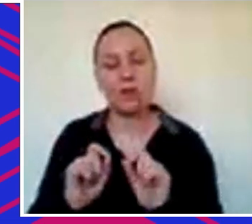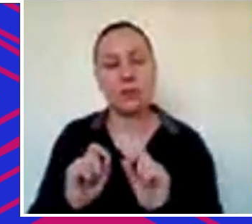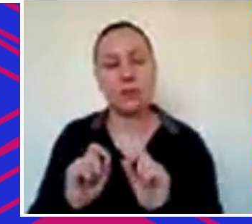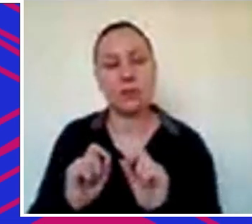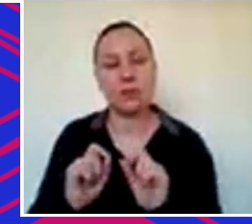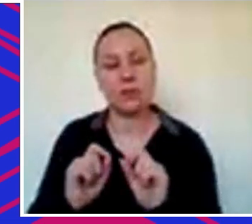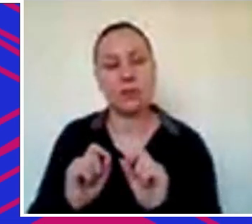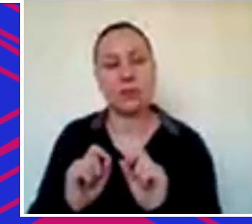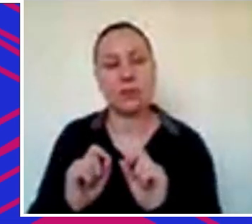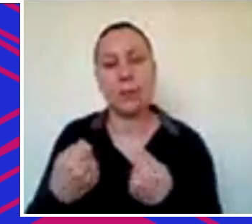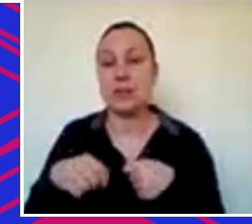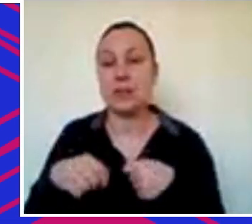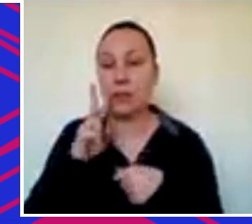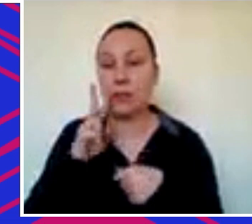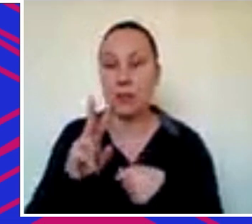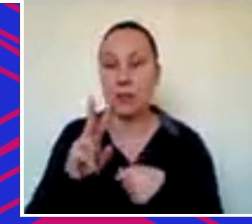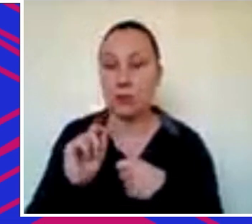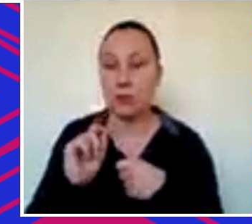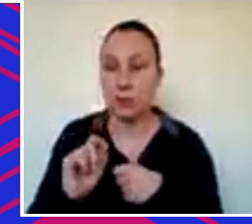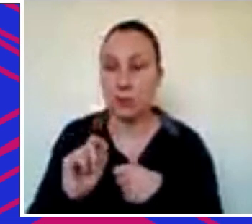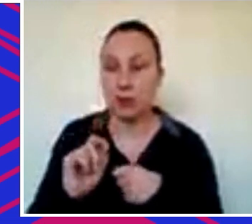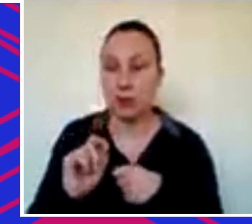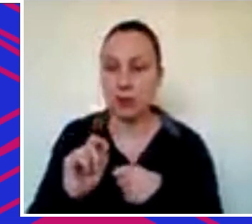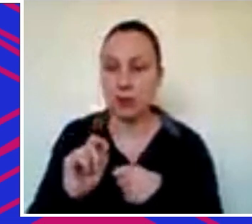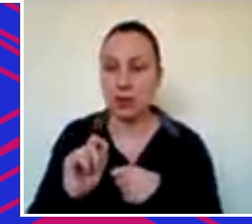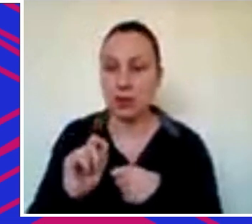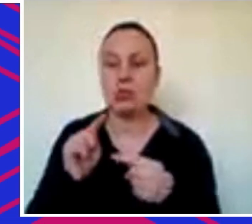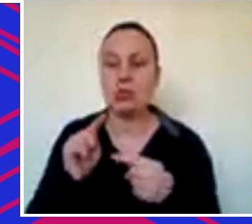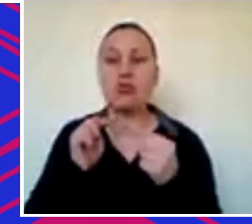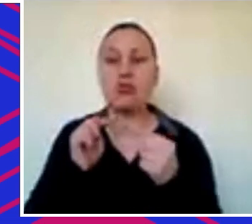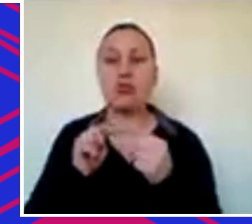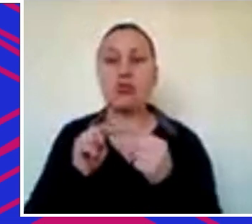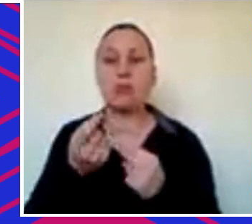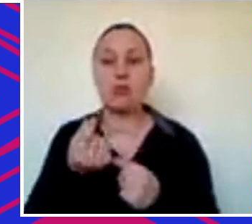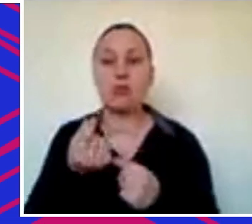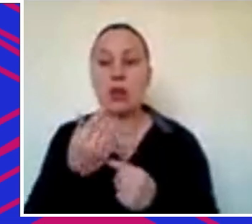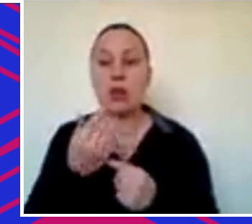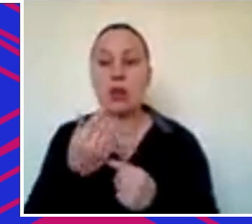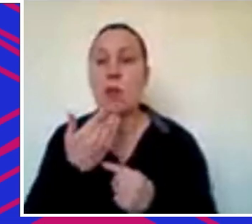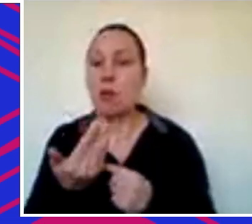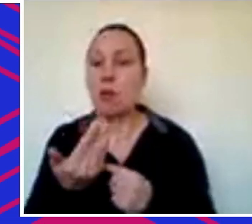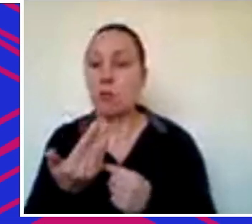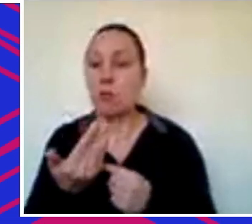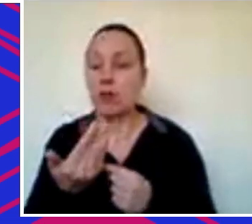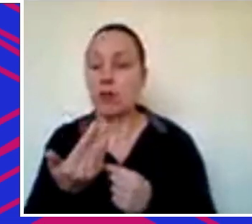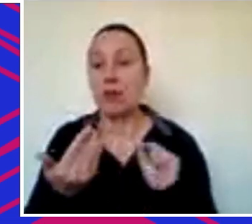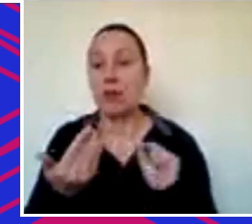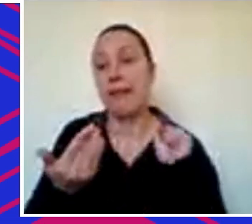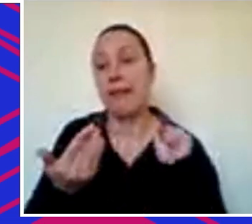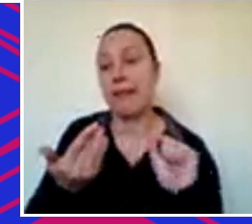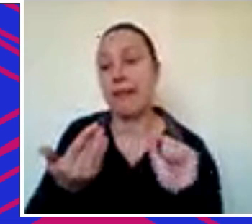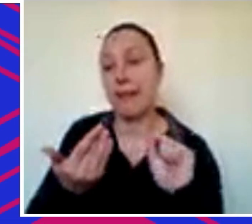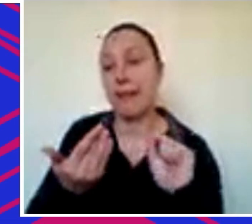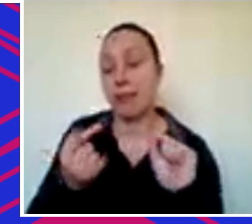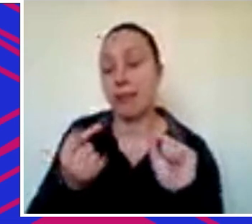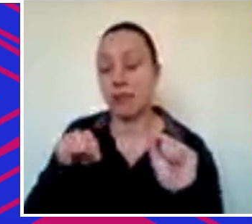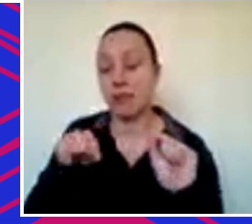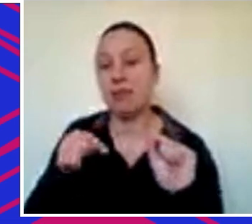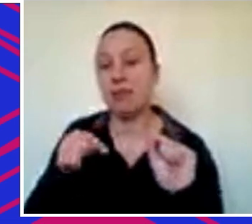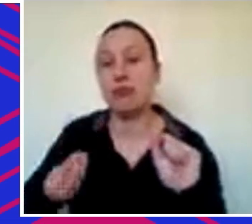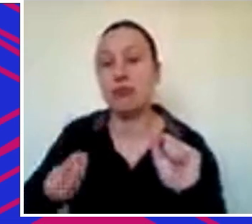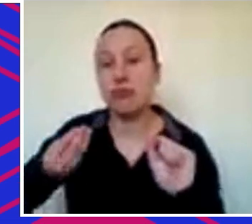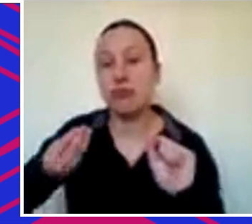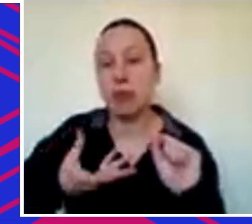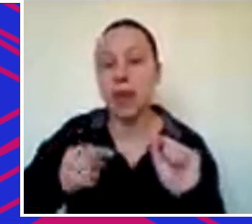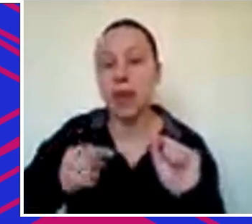você tem que ver qual o tipo de dinheiro e quem que traz esse tipo de dinheiro qual que o